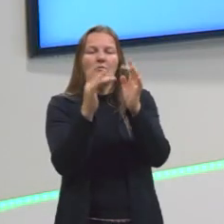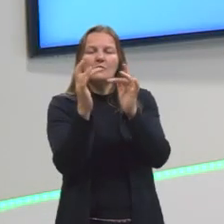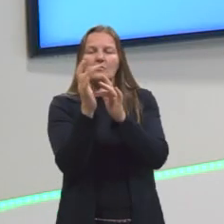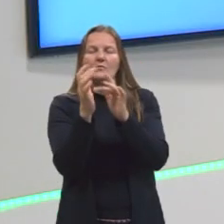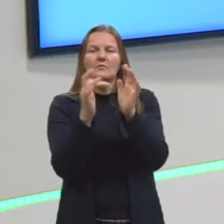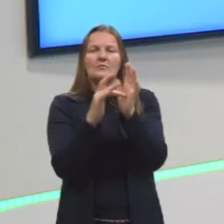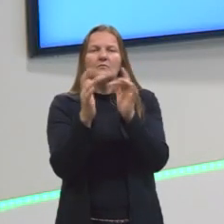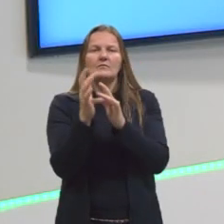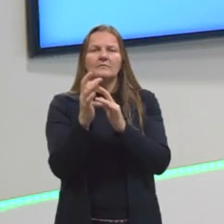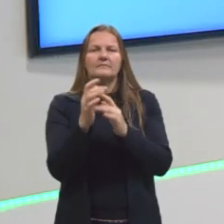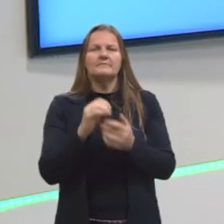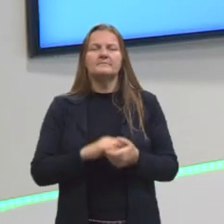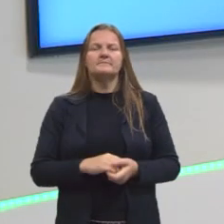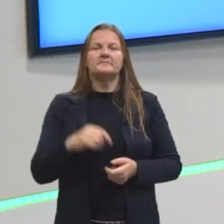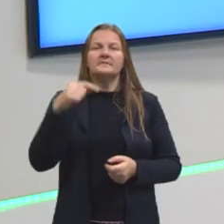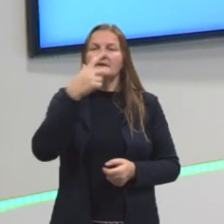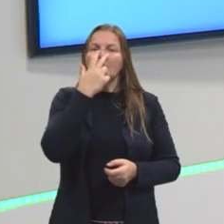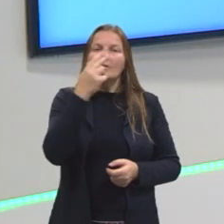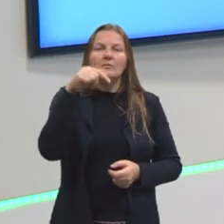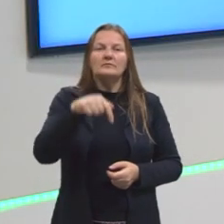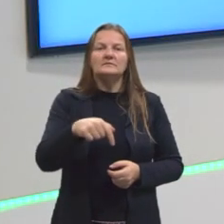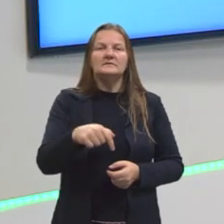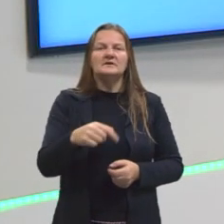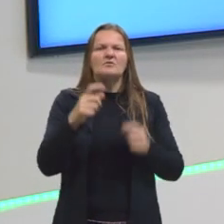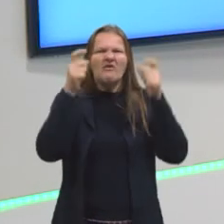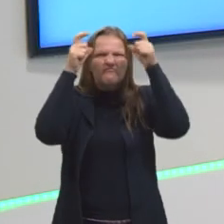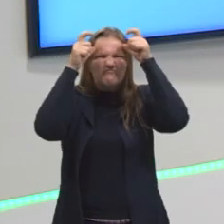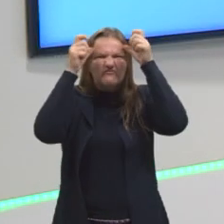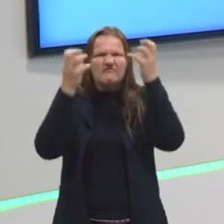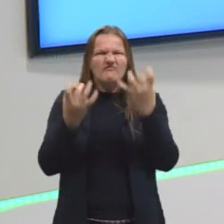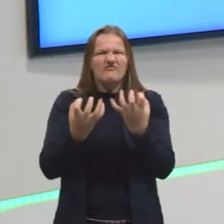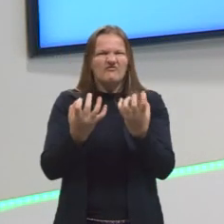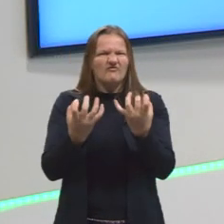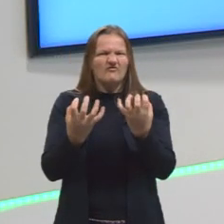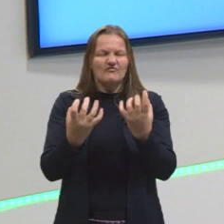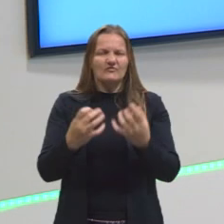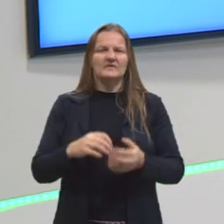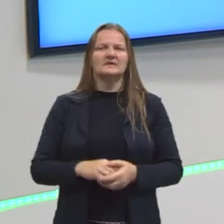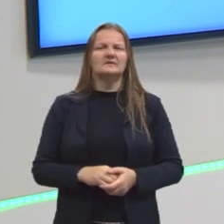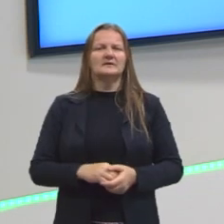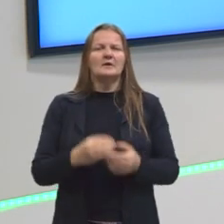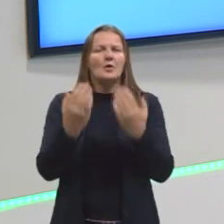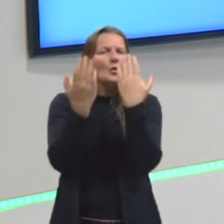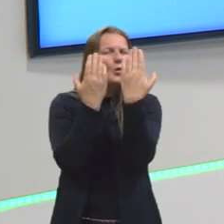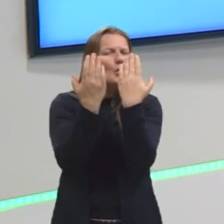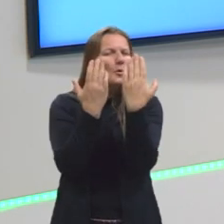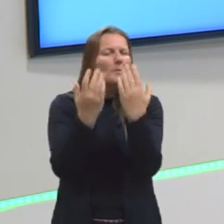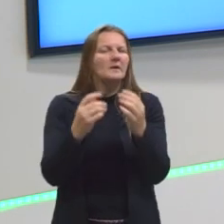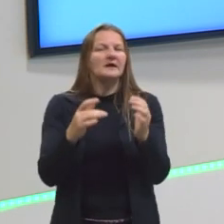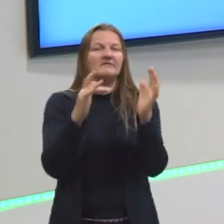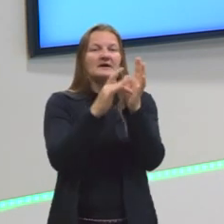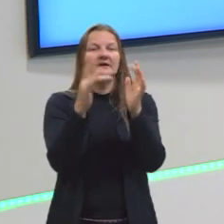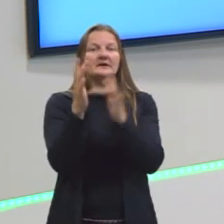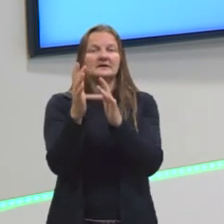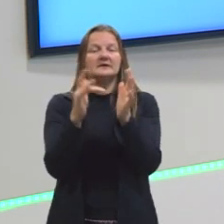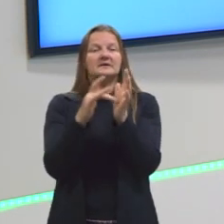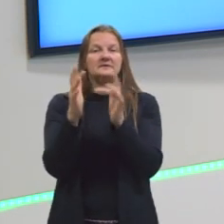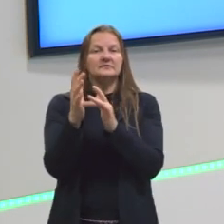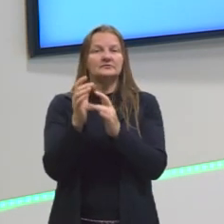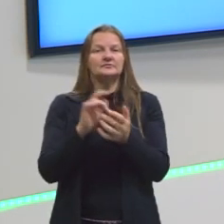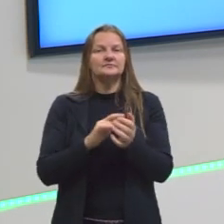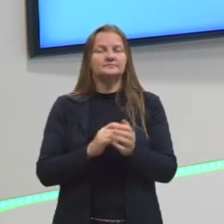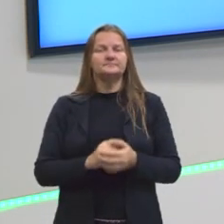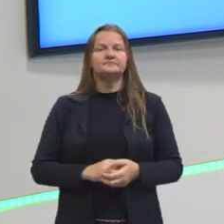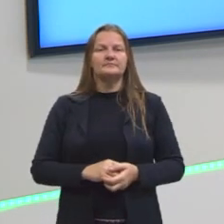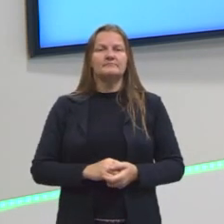Ele diz que o que eles passavam aqui era um verdadeiro inferno, um calvário, e comparava com Jesus Cristo. Ele estava dizendo que a